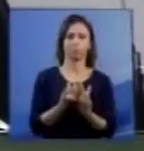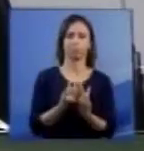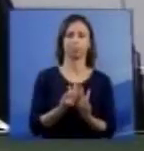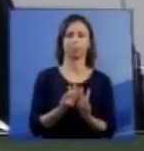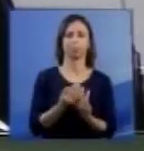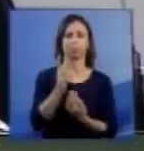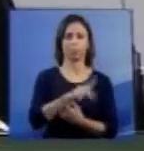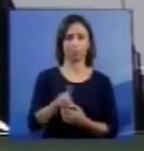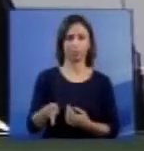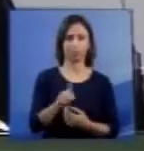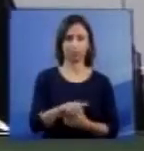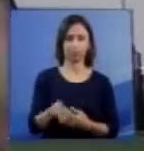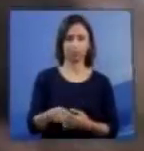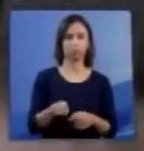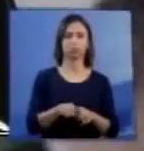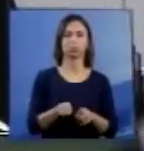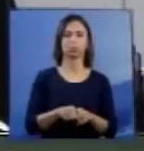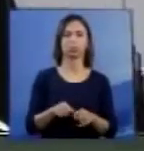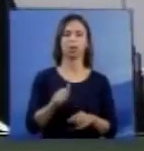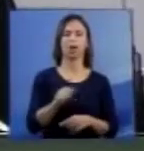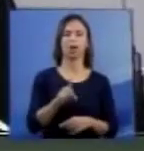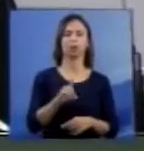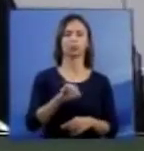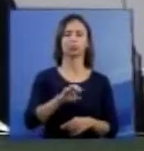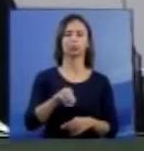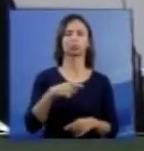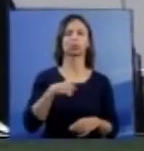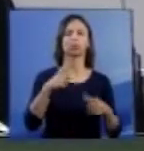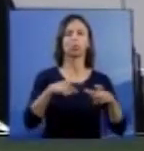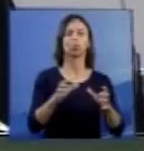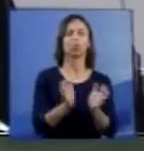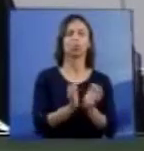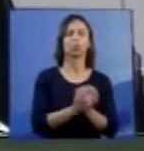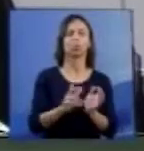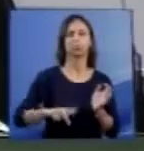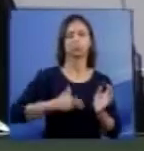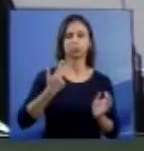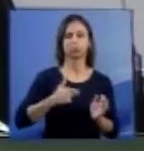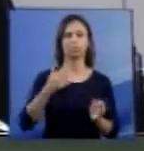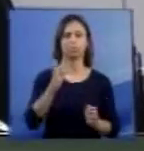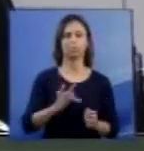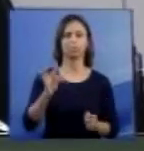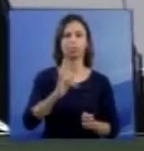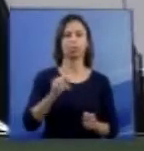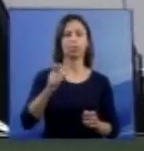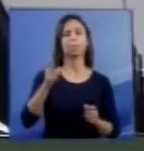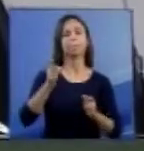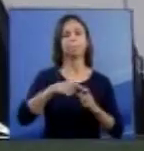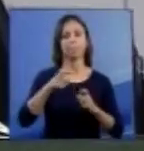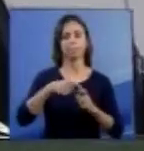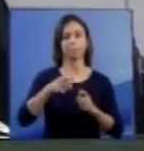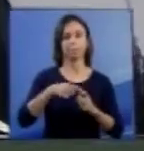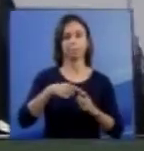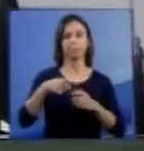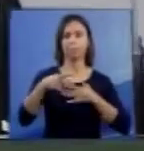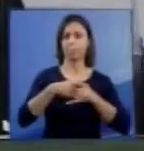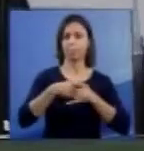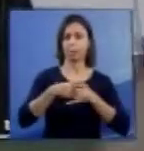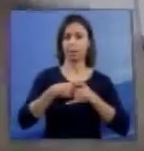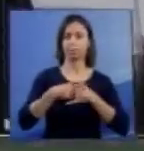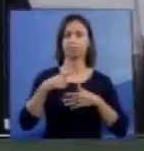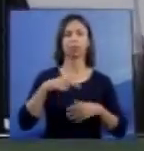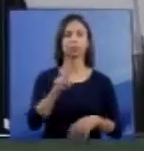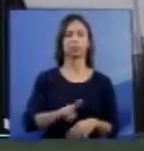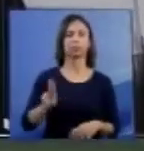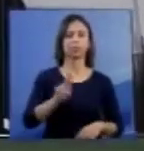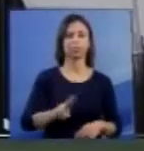professor adjunto do Departamento de Cirurgia Geral da Faculdade de Ciências Médicas da Universidade do Estado